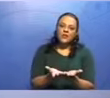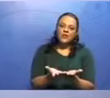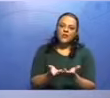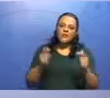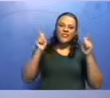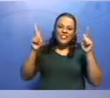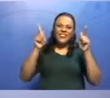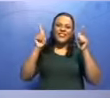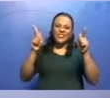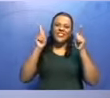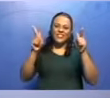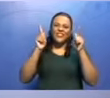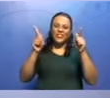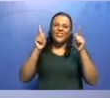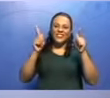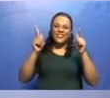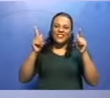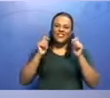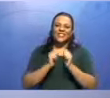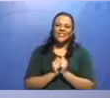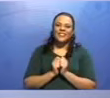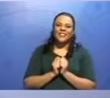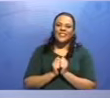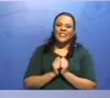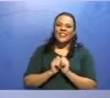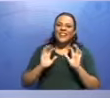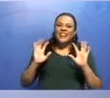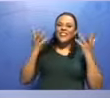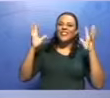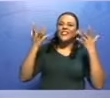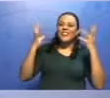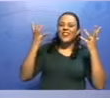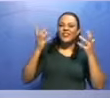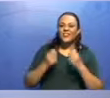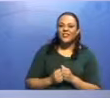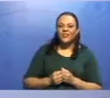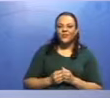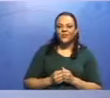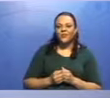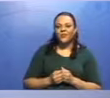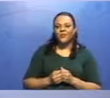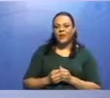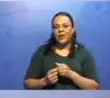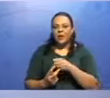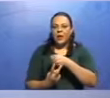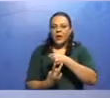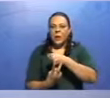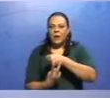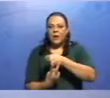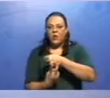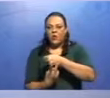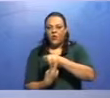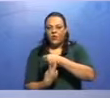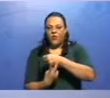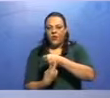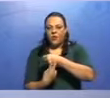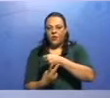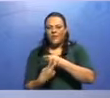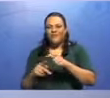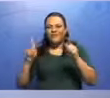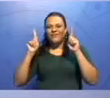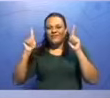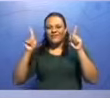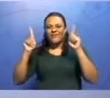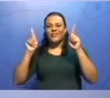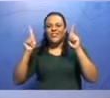Os livros de aventura. Sujeito. Divertem o meu predicado. Acabou, tem um ponto depois do verbo. Um verbo de ação. Então, eu digo que